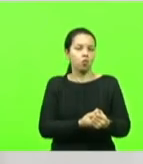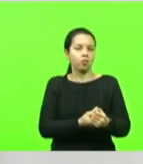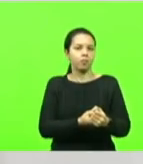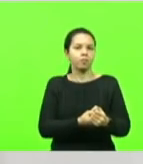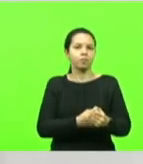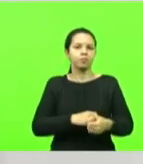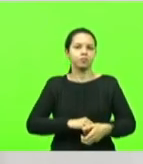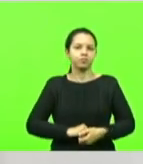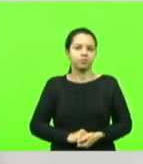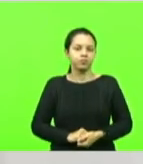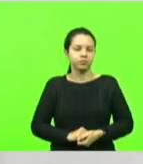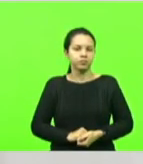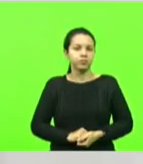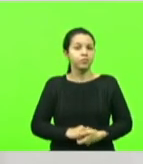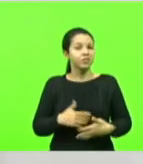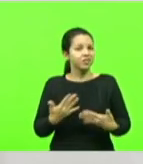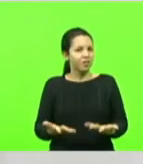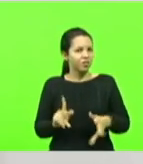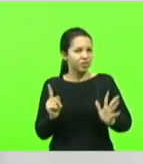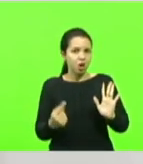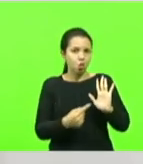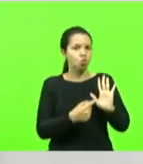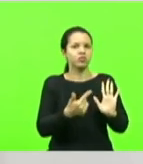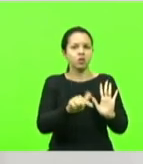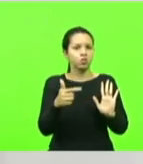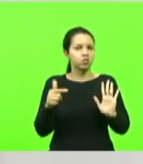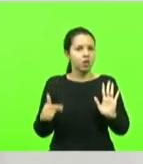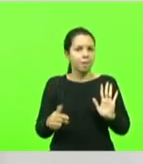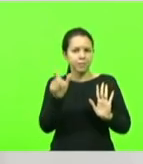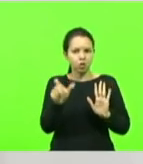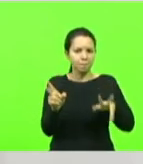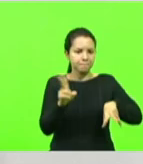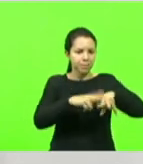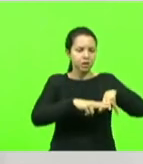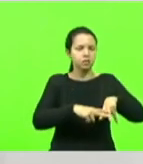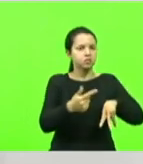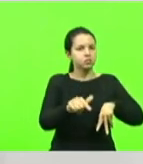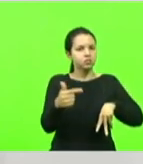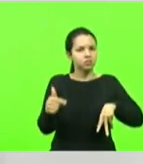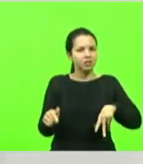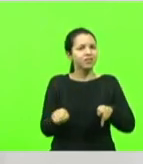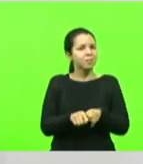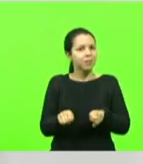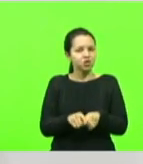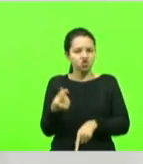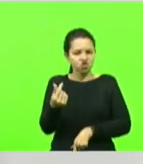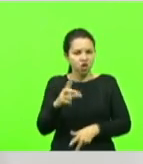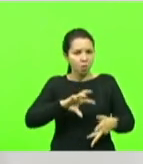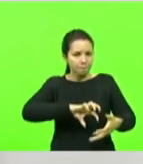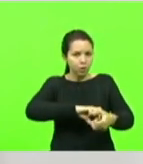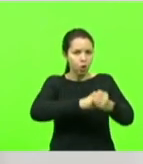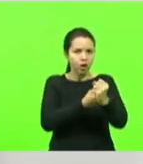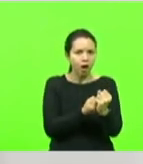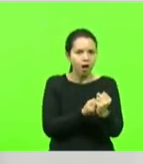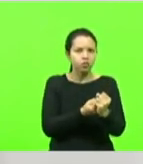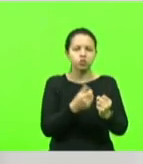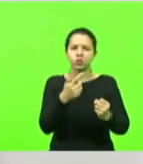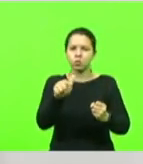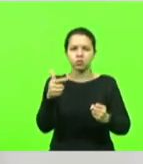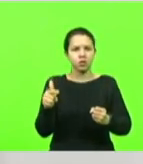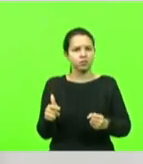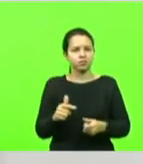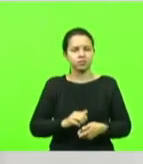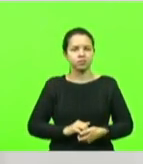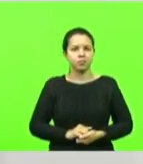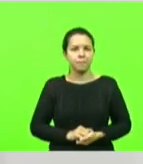Então, não tem denúncia, não tem ninguém preso. E também não tem nenhum dinheiro bloqueado. Eu queria mostrar para vocês a